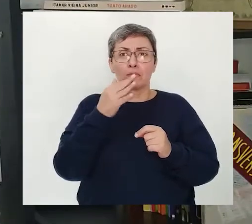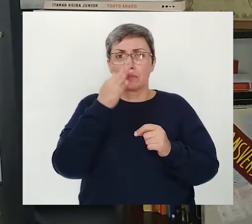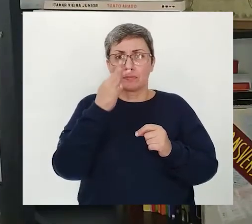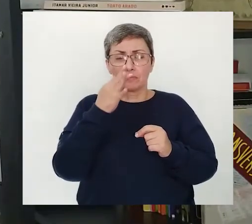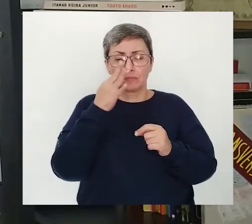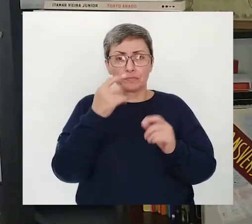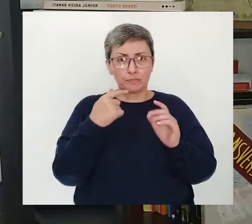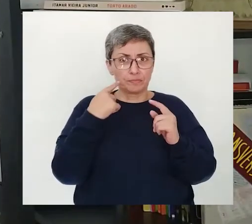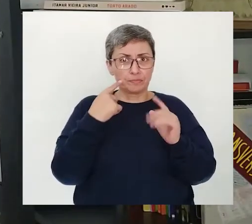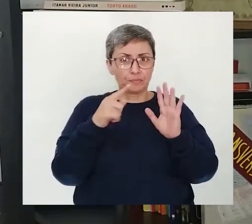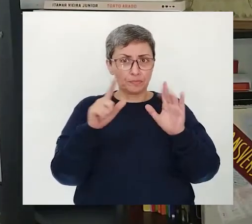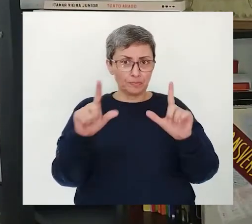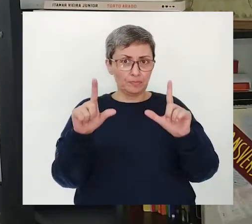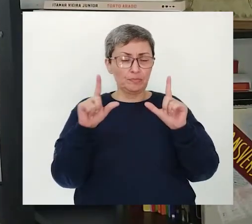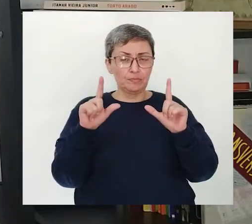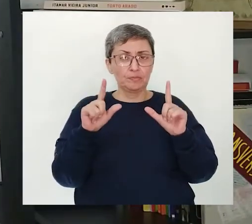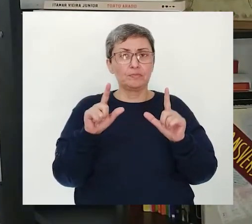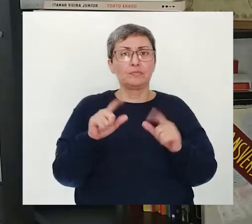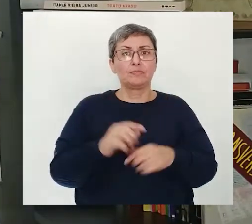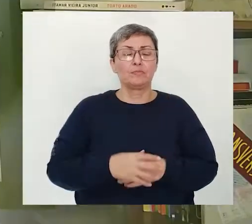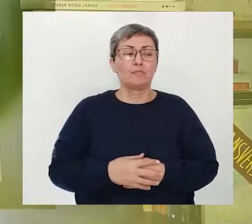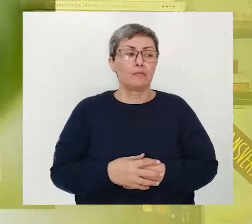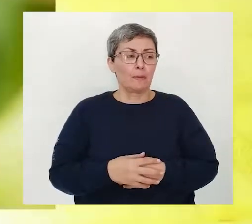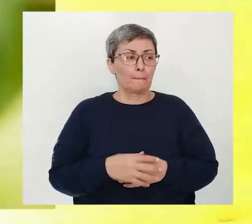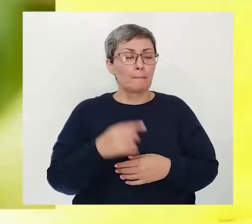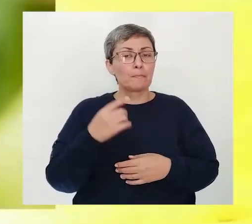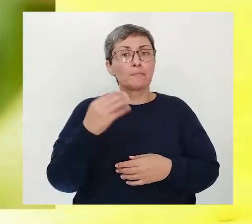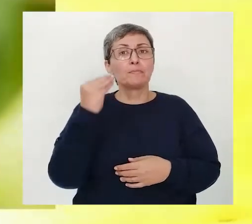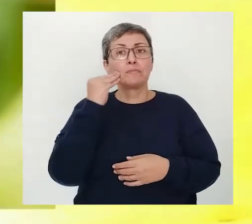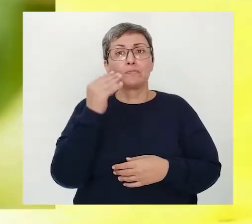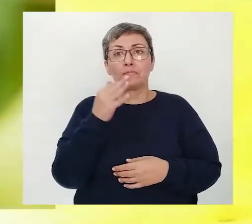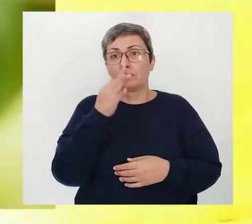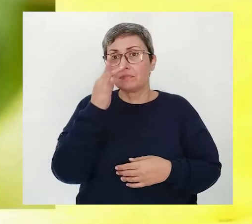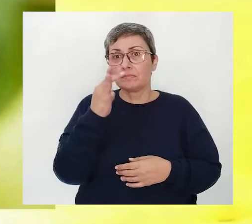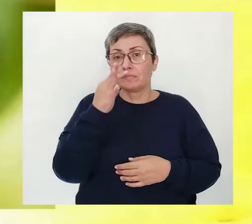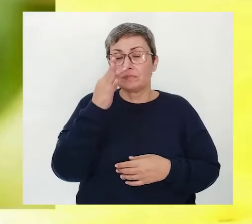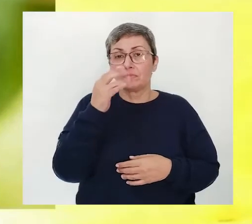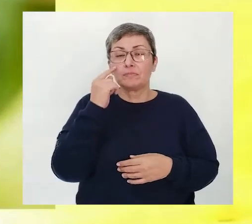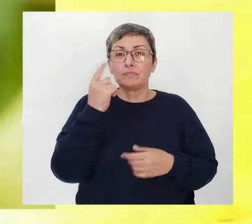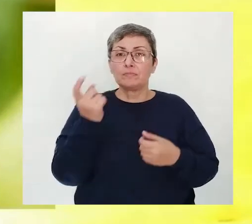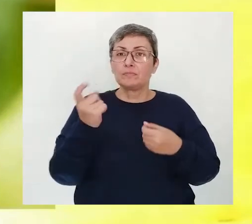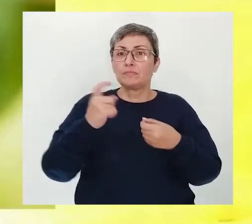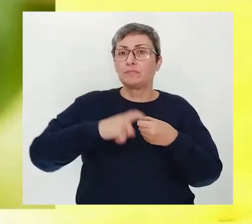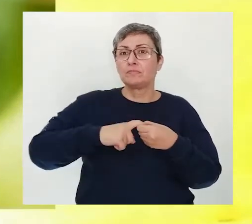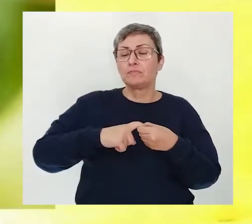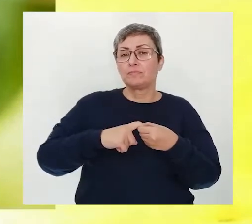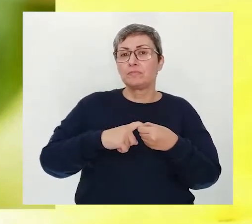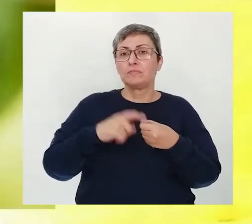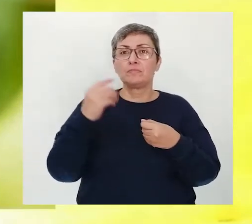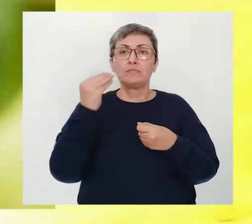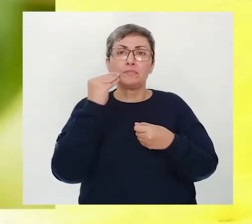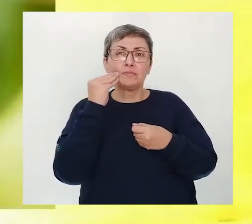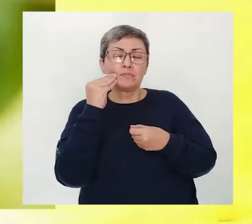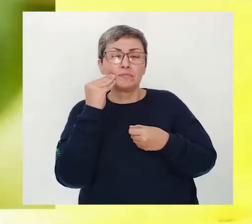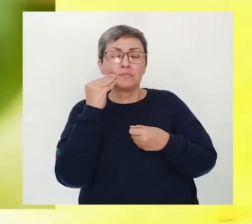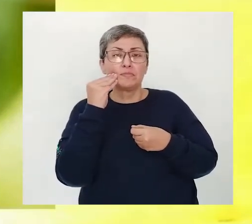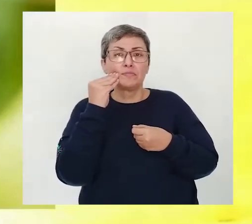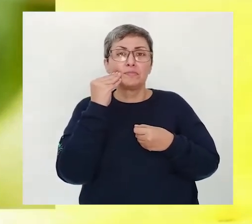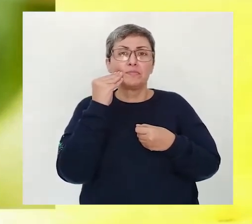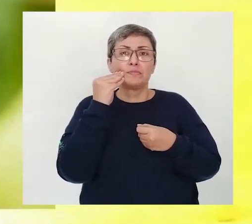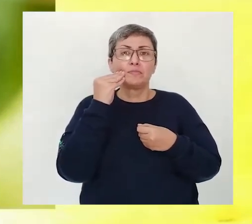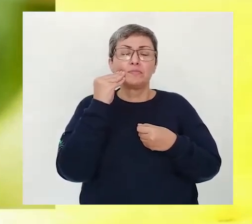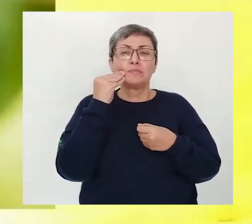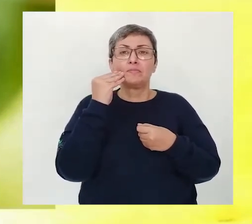Então eu vou colocar aí na tela Para vocês acompanharem Beija-flor Voltou Beijou